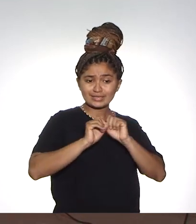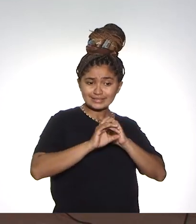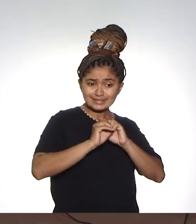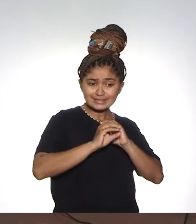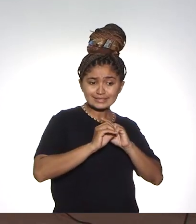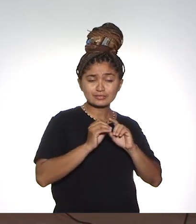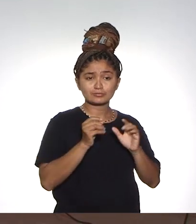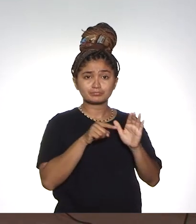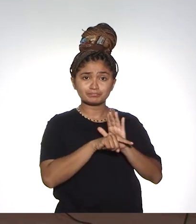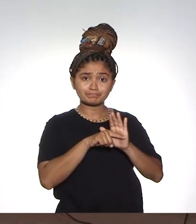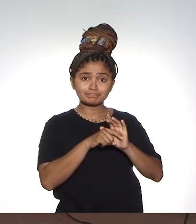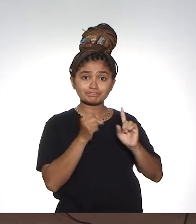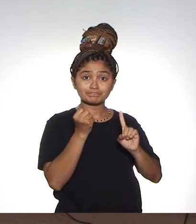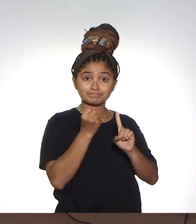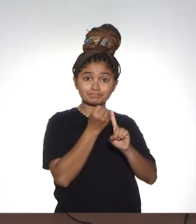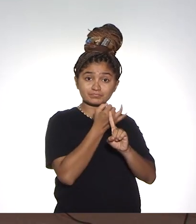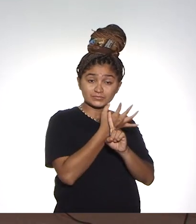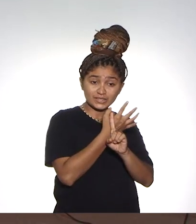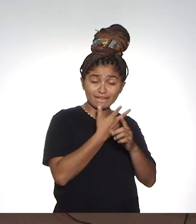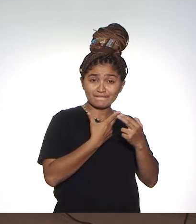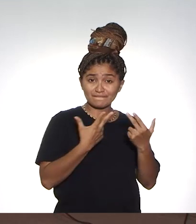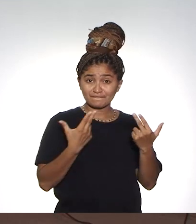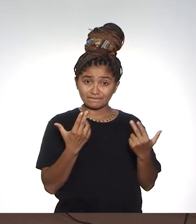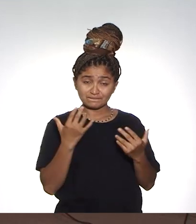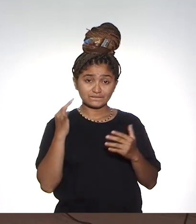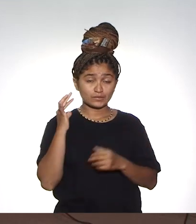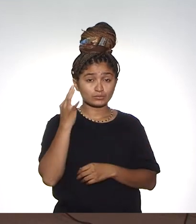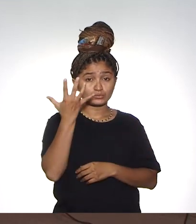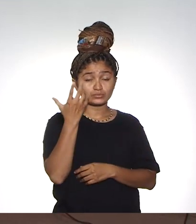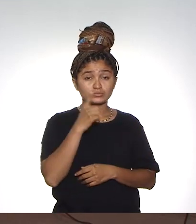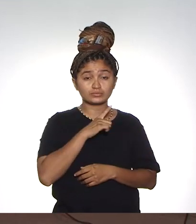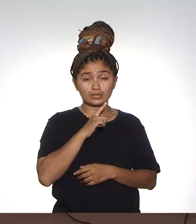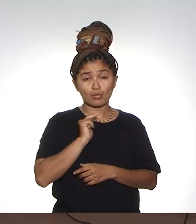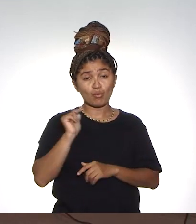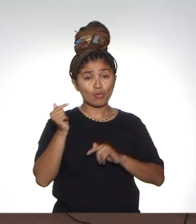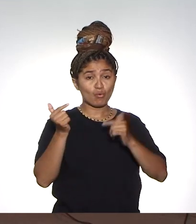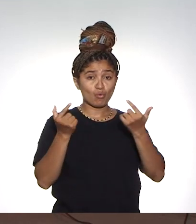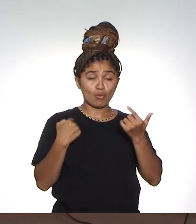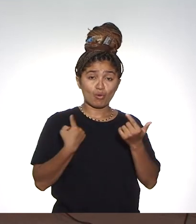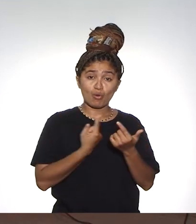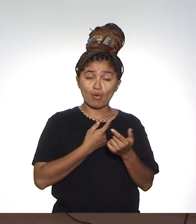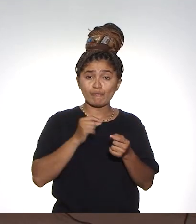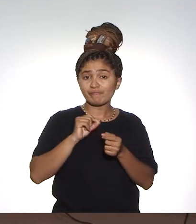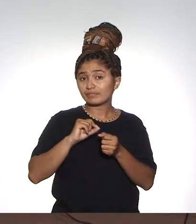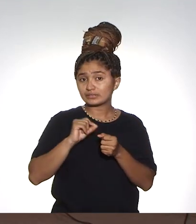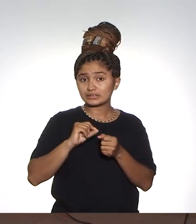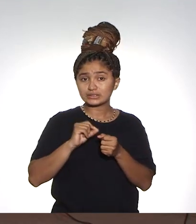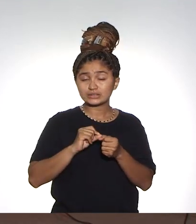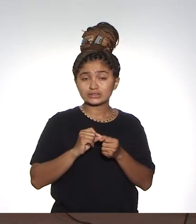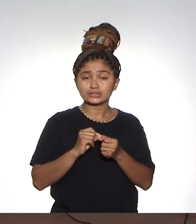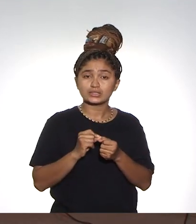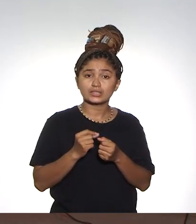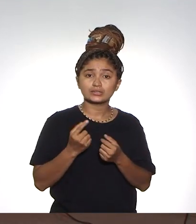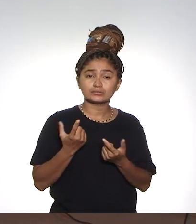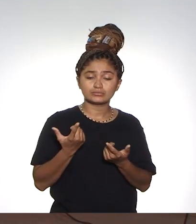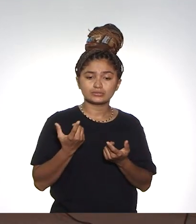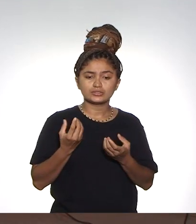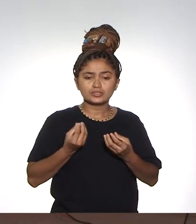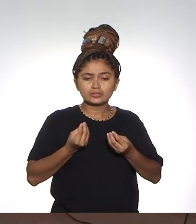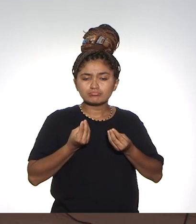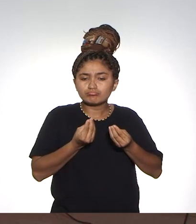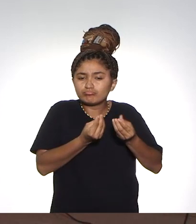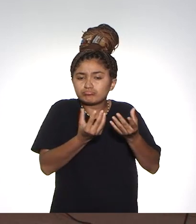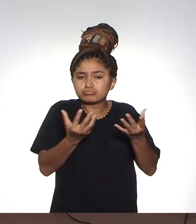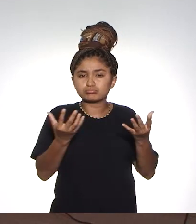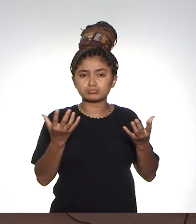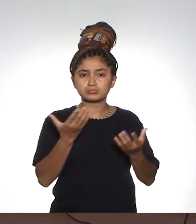ensino, para a pesquisa e para a extensão. Então, sim, são várias ações. Obviamente, tem outras que nós estamos realizando, que vai